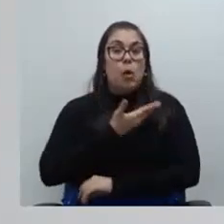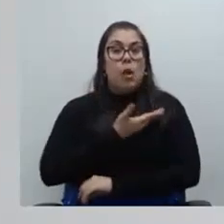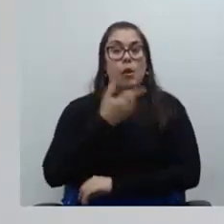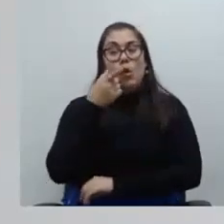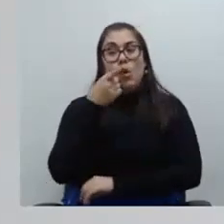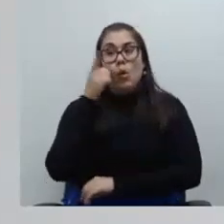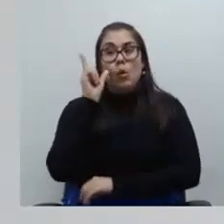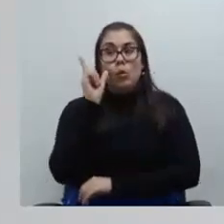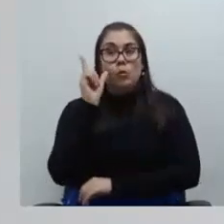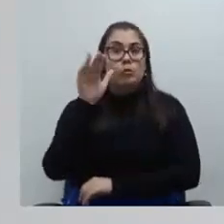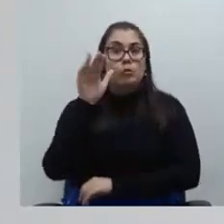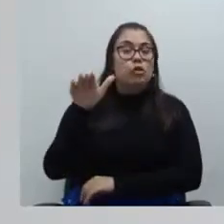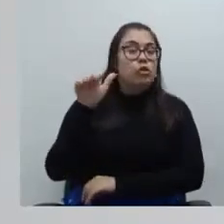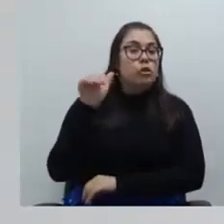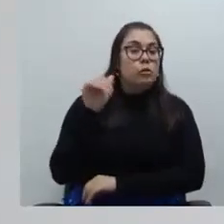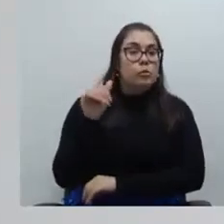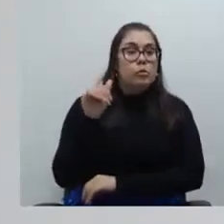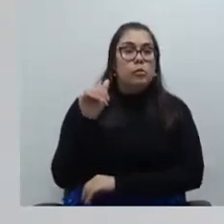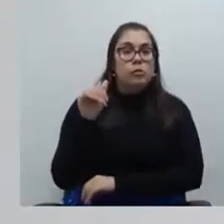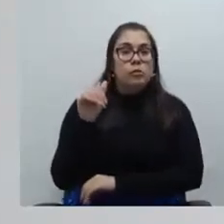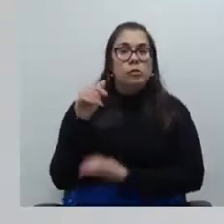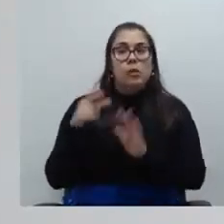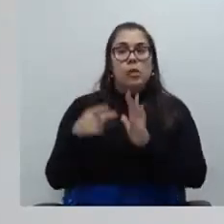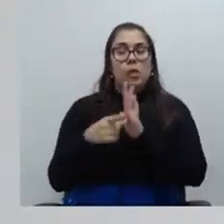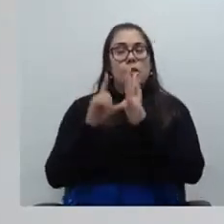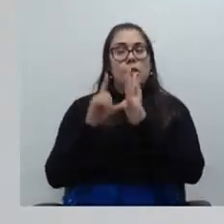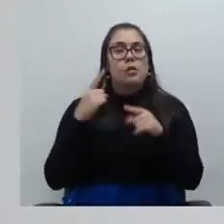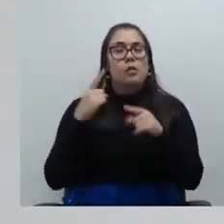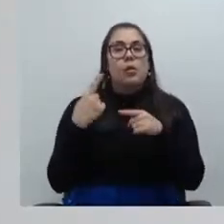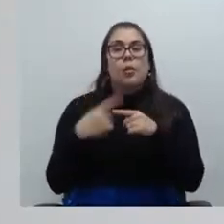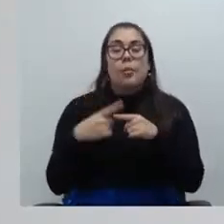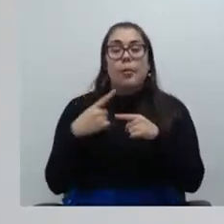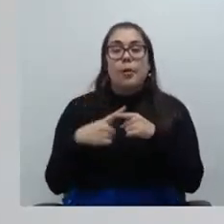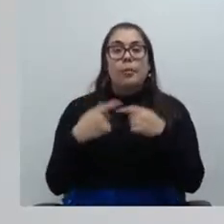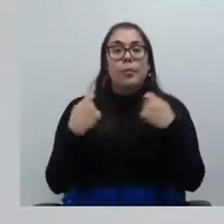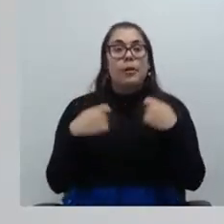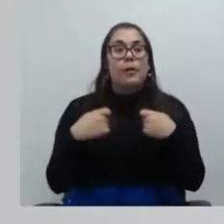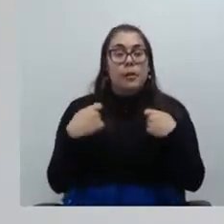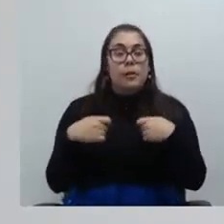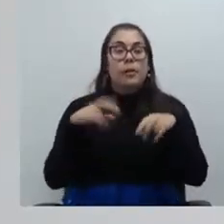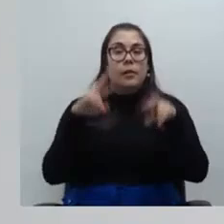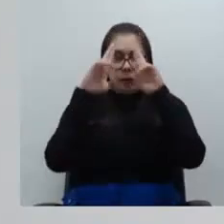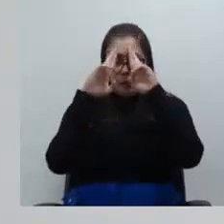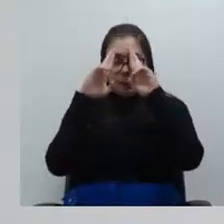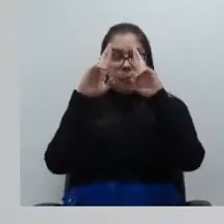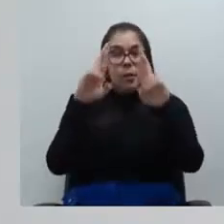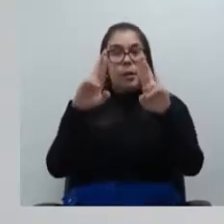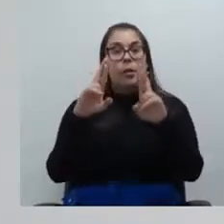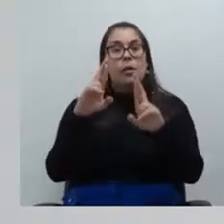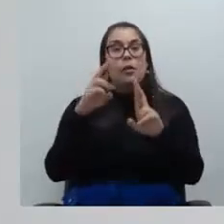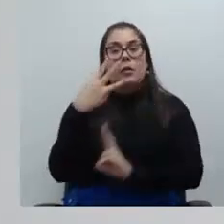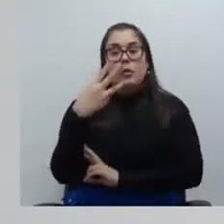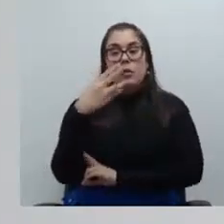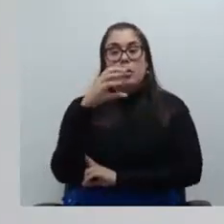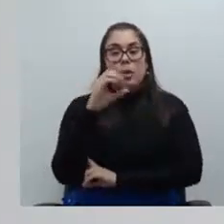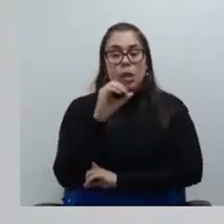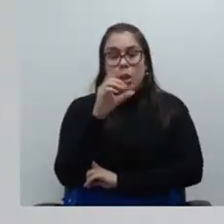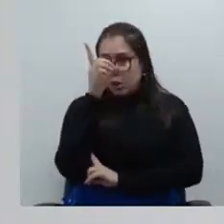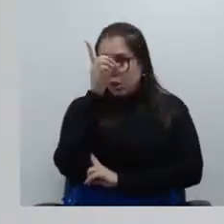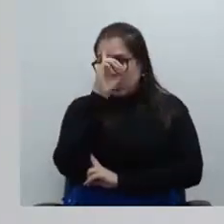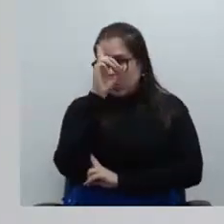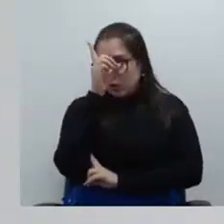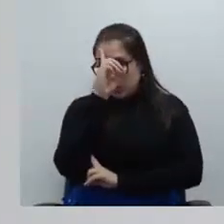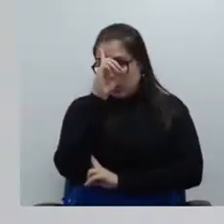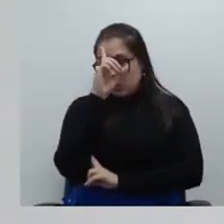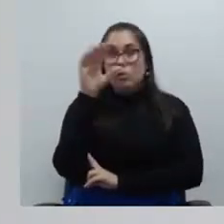ontem nós não o convocamos antes porque precisávamos respeitar o prazo de 30 dias para que pudéssemos